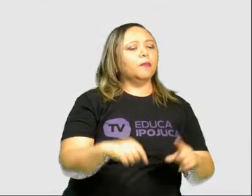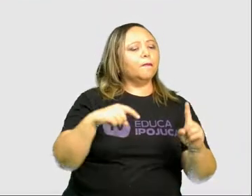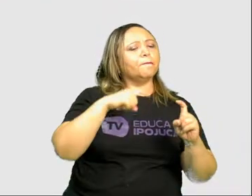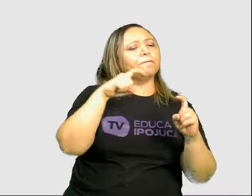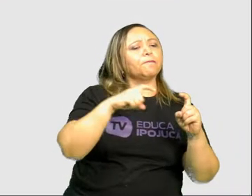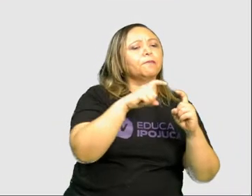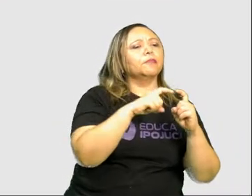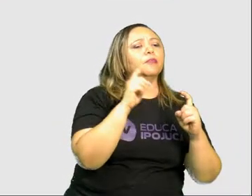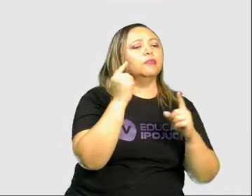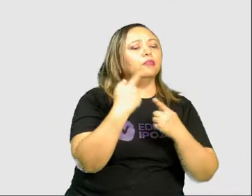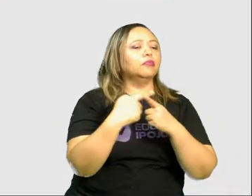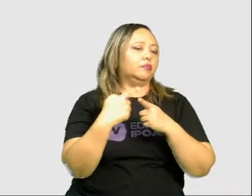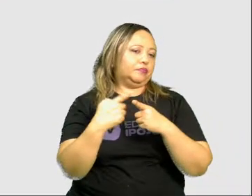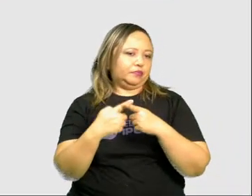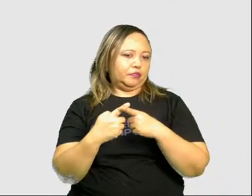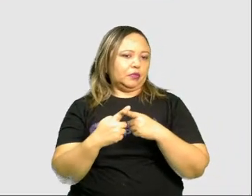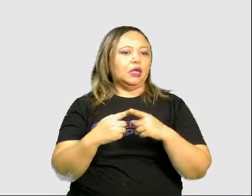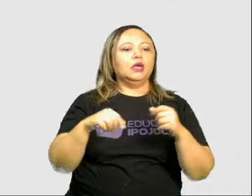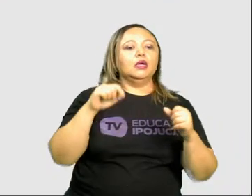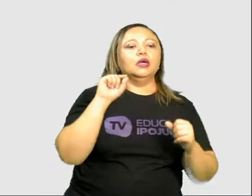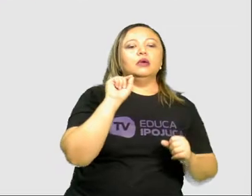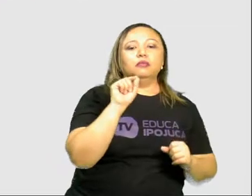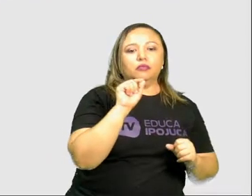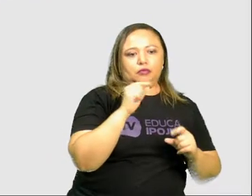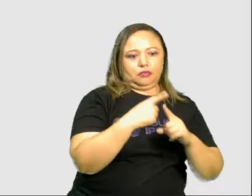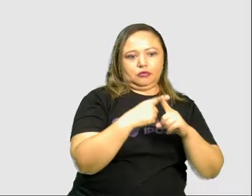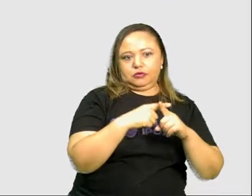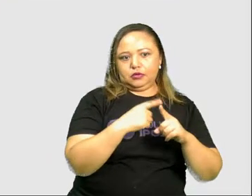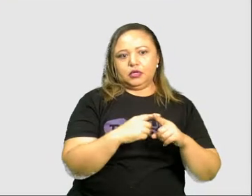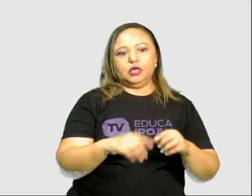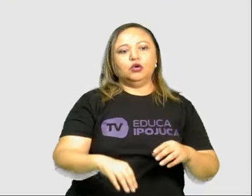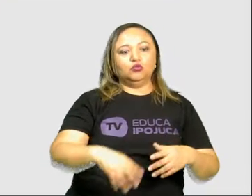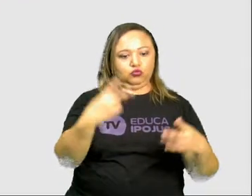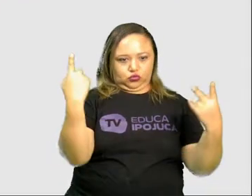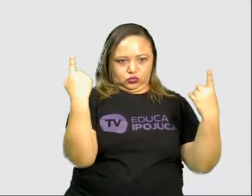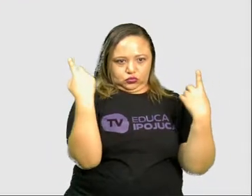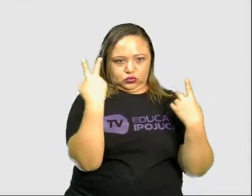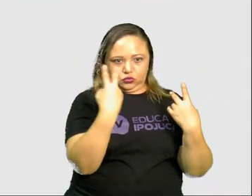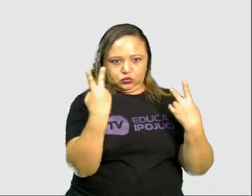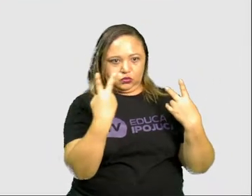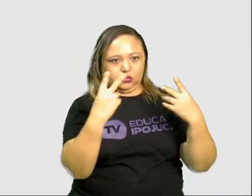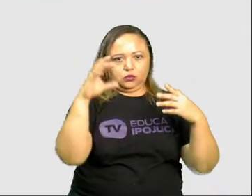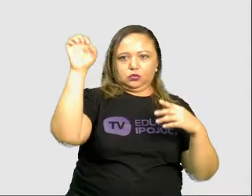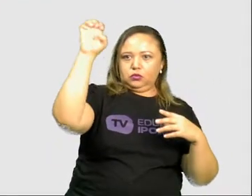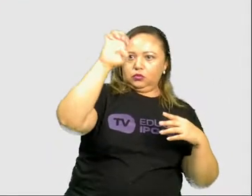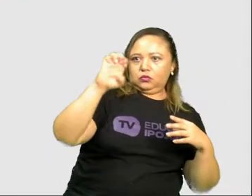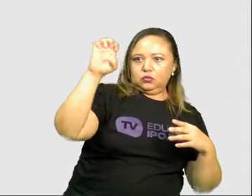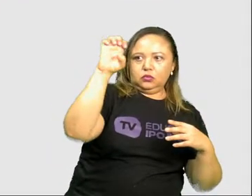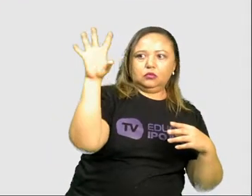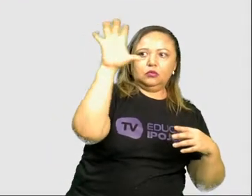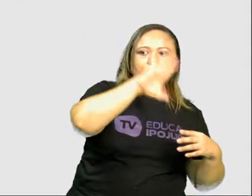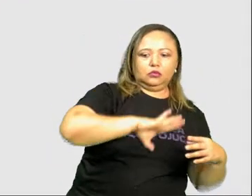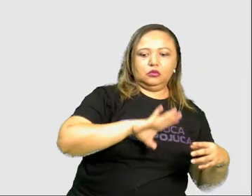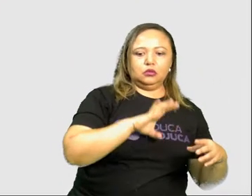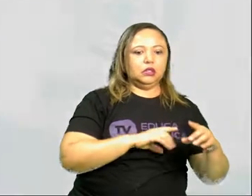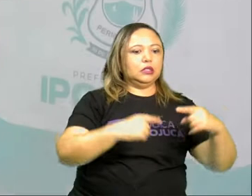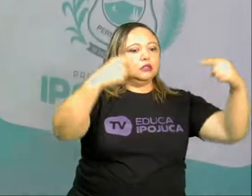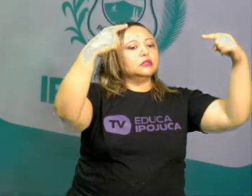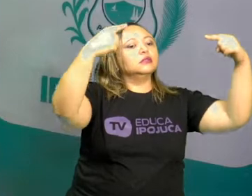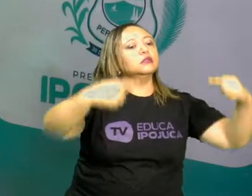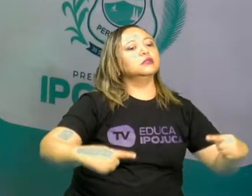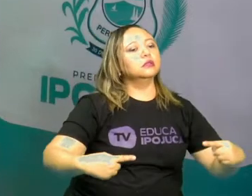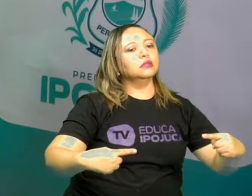acabar com as disputas de território desses dois países por esse continente novo que havia sido